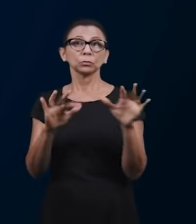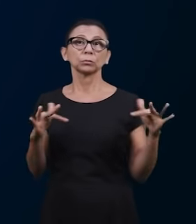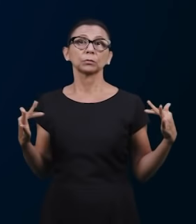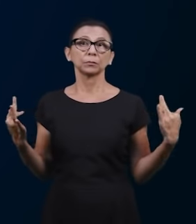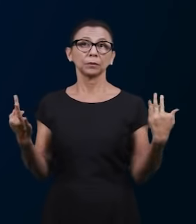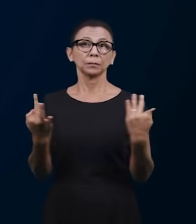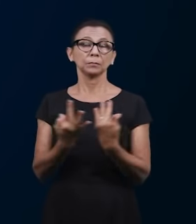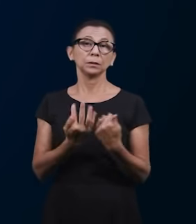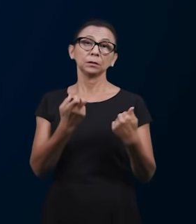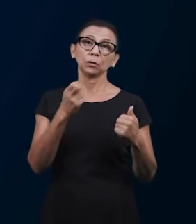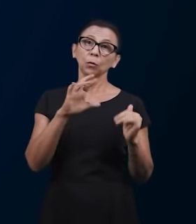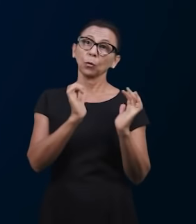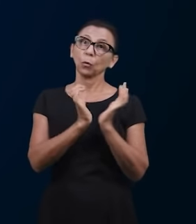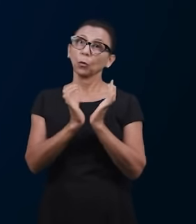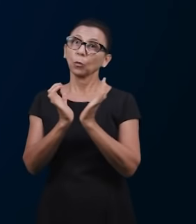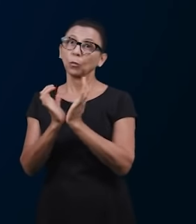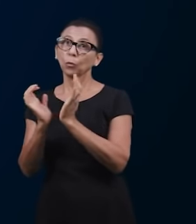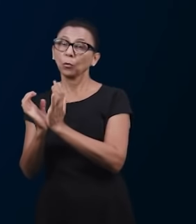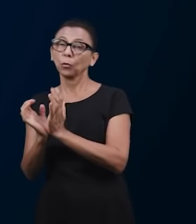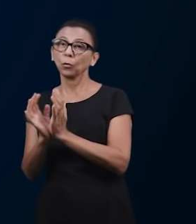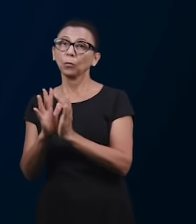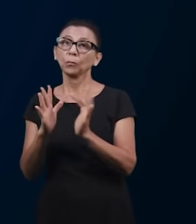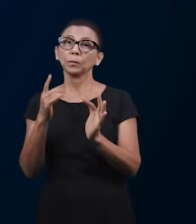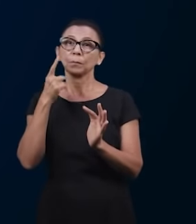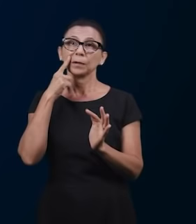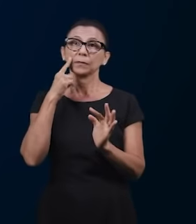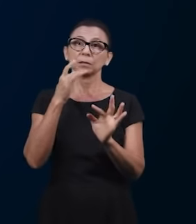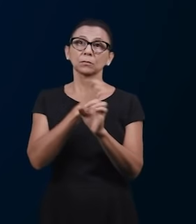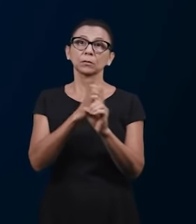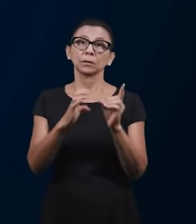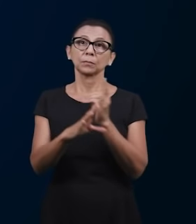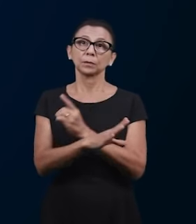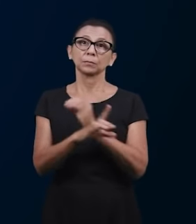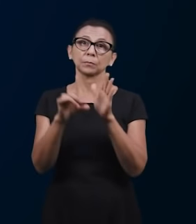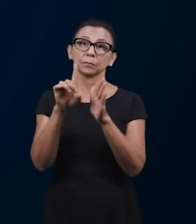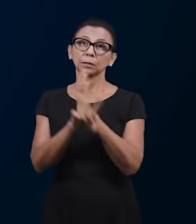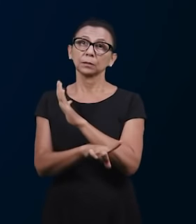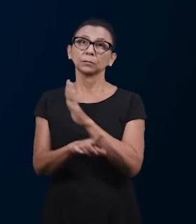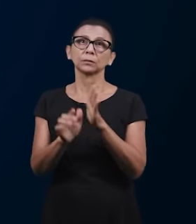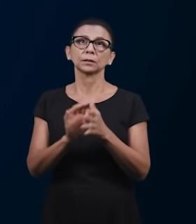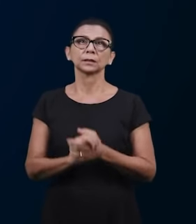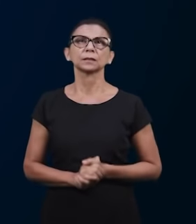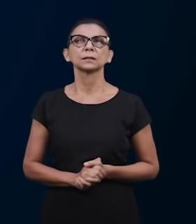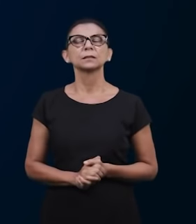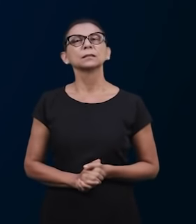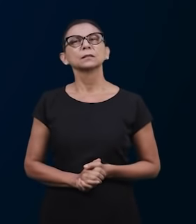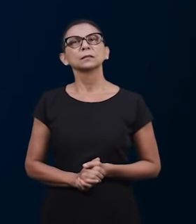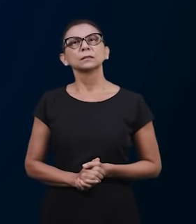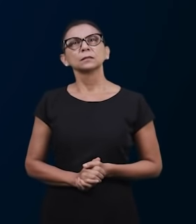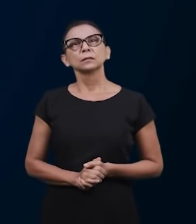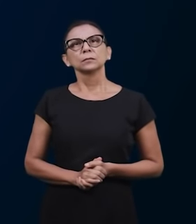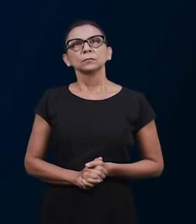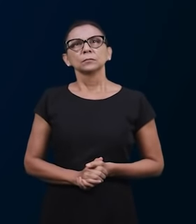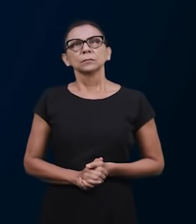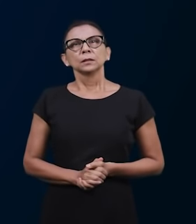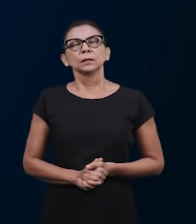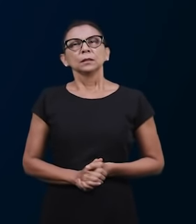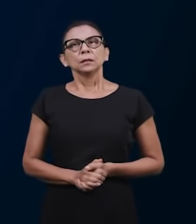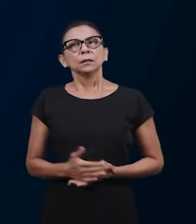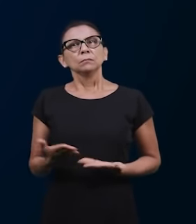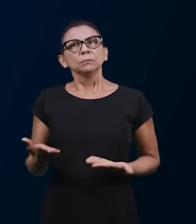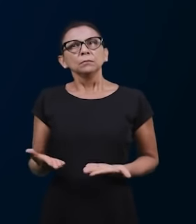família ou por grupo, e dan respostas a perguntas da Escola Bíblica. Isto está trazendo grande bendição,